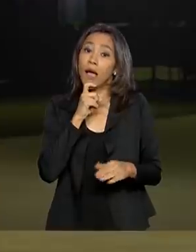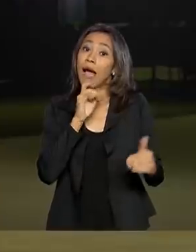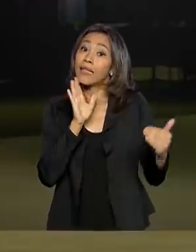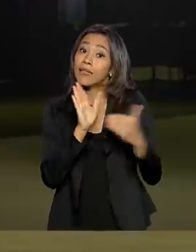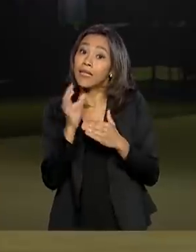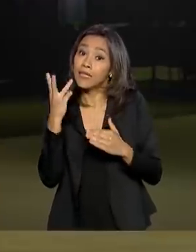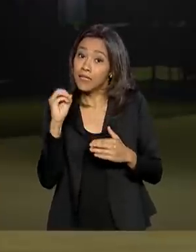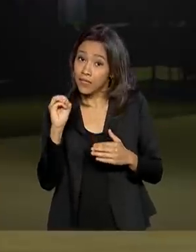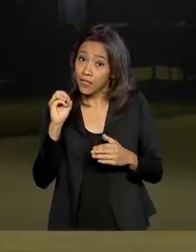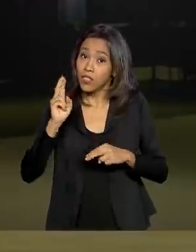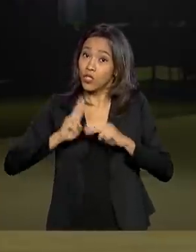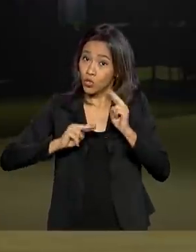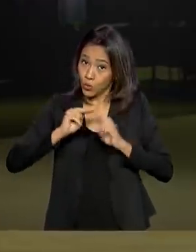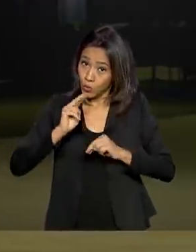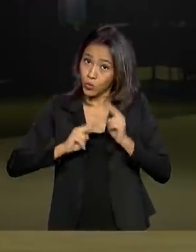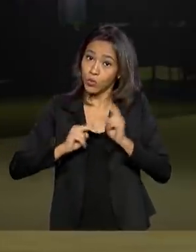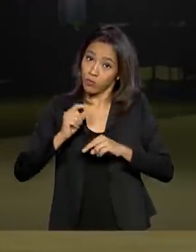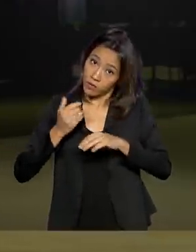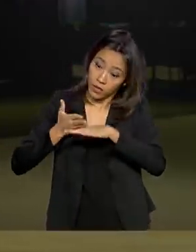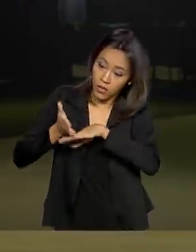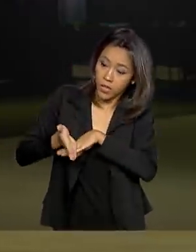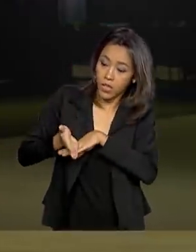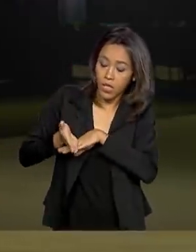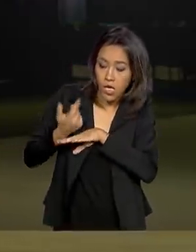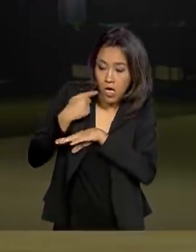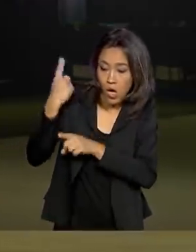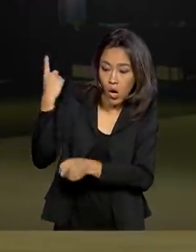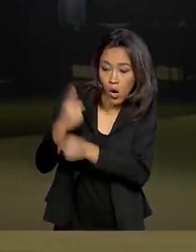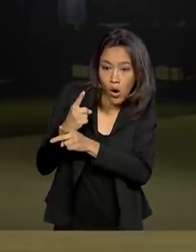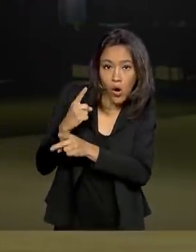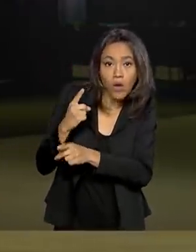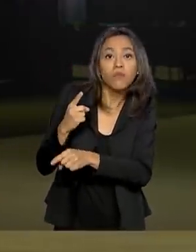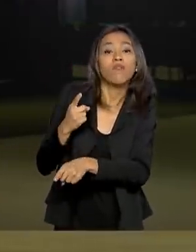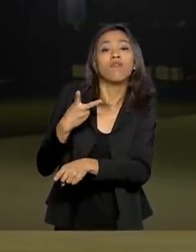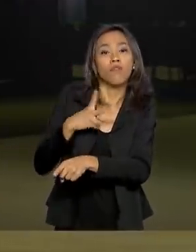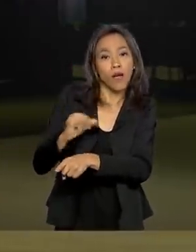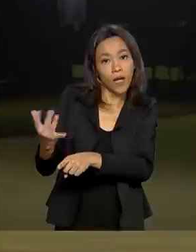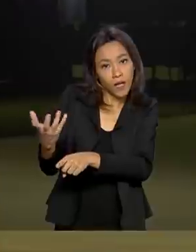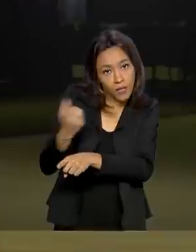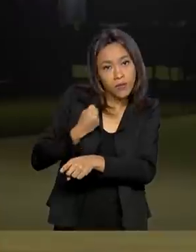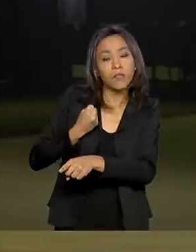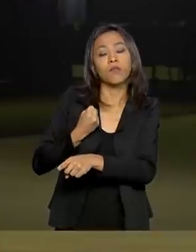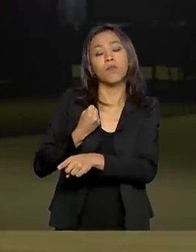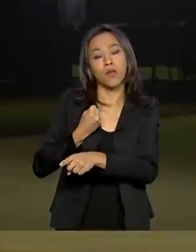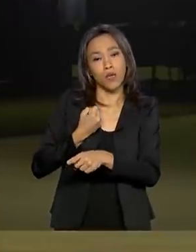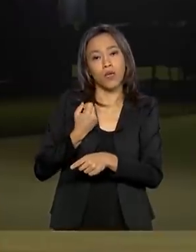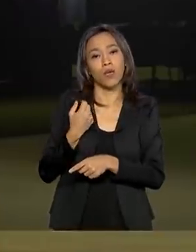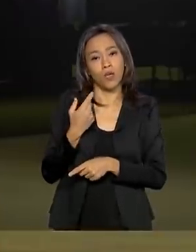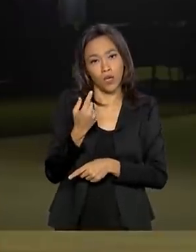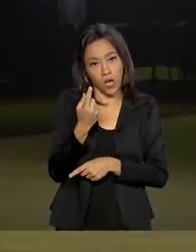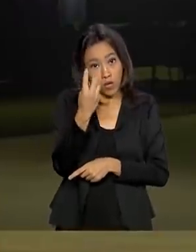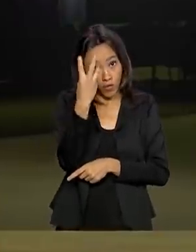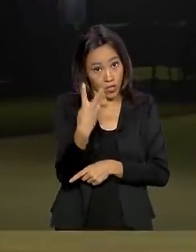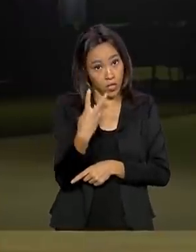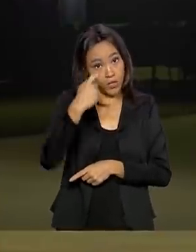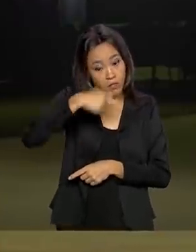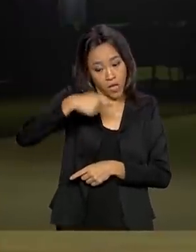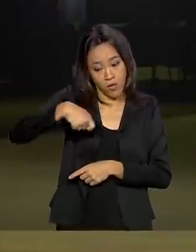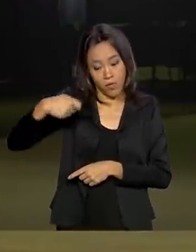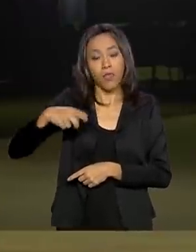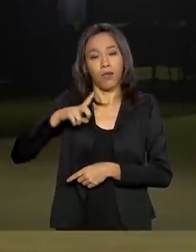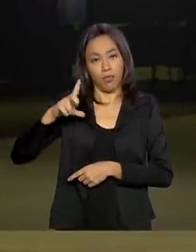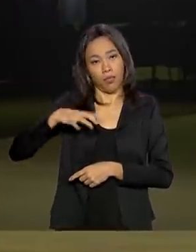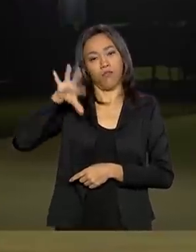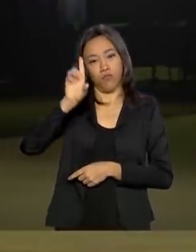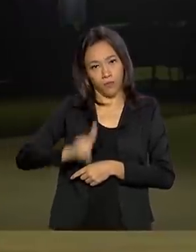junho, ele uma vez encontrado, ele vai receber os recursos, as três parcelas que ele tem direito,